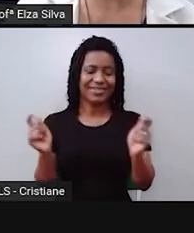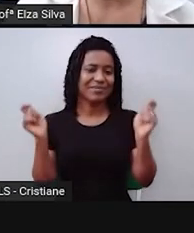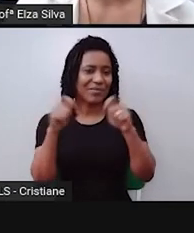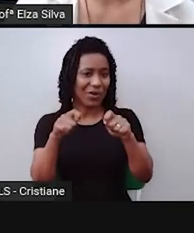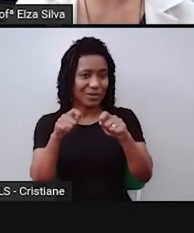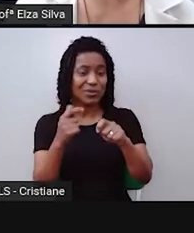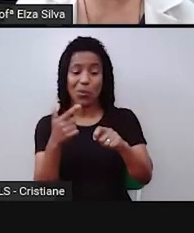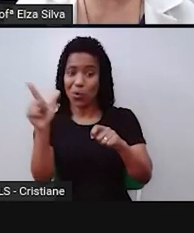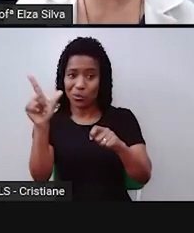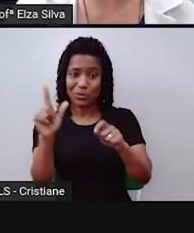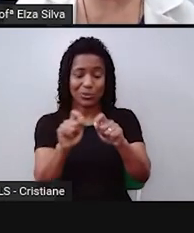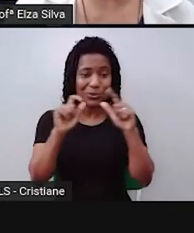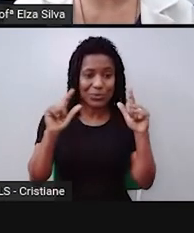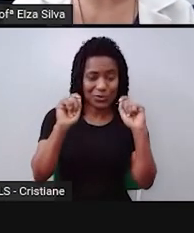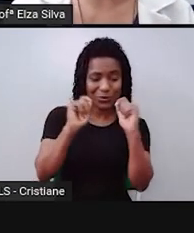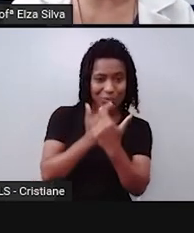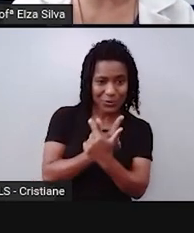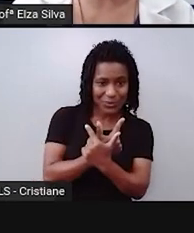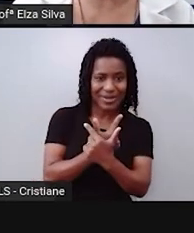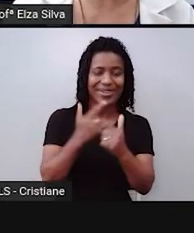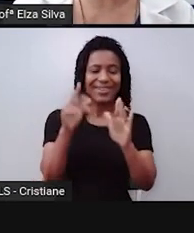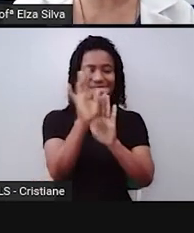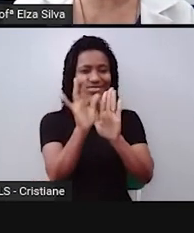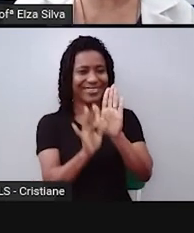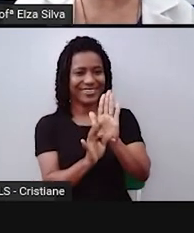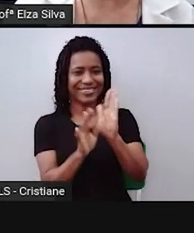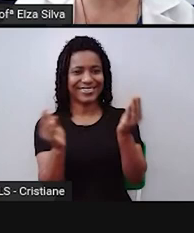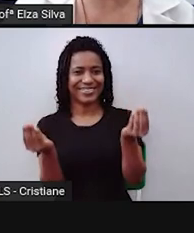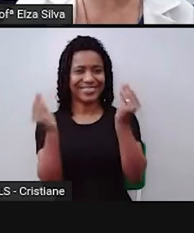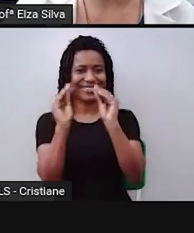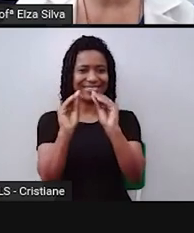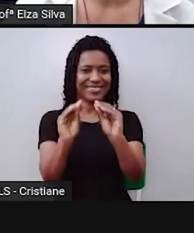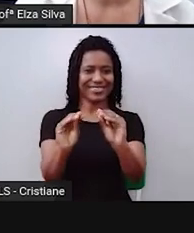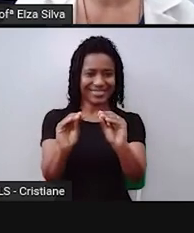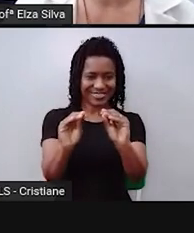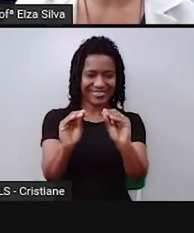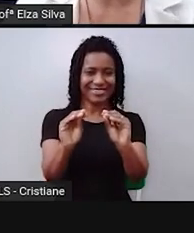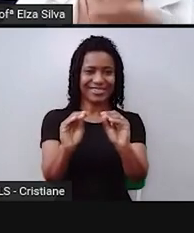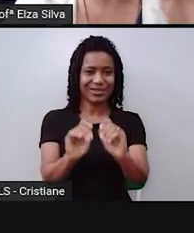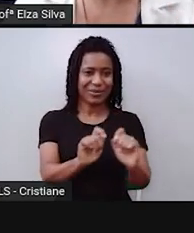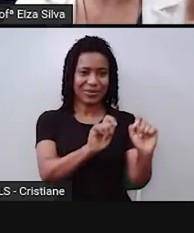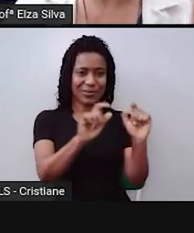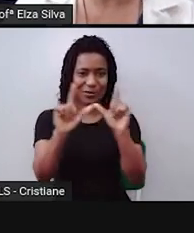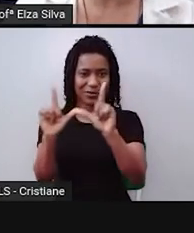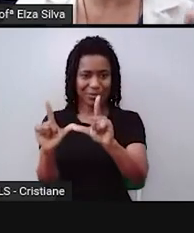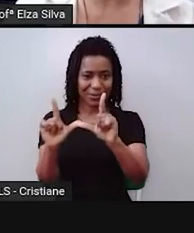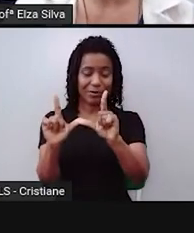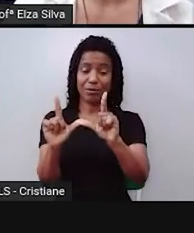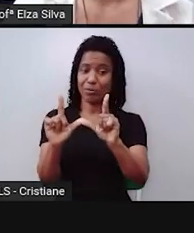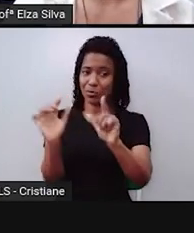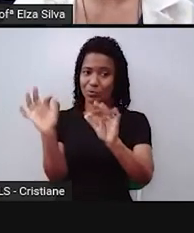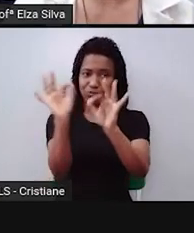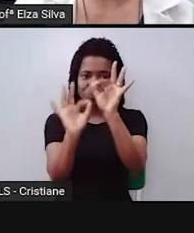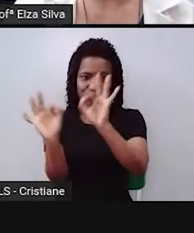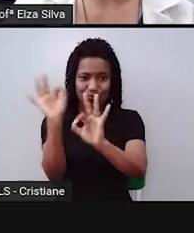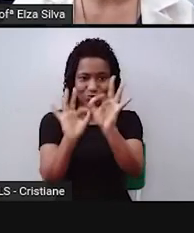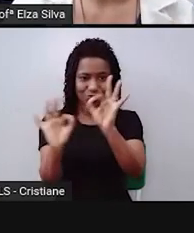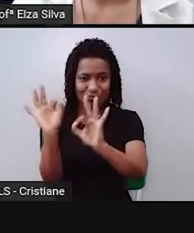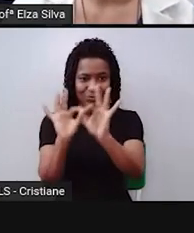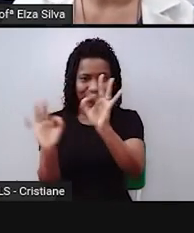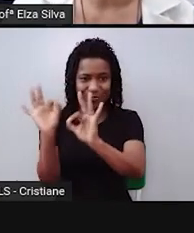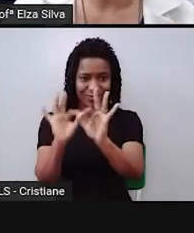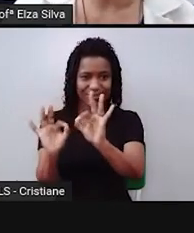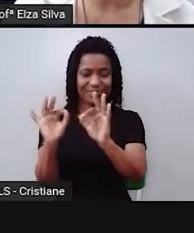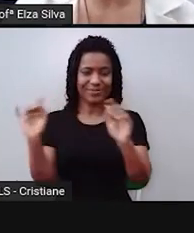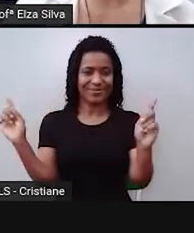outro meme, e digita aqui o texto que você quer que apareça no canto superior e aqui